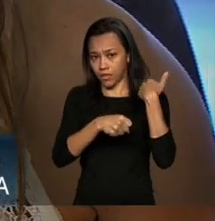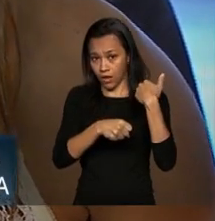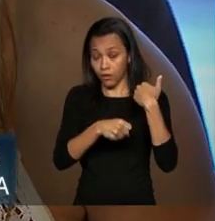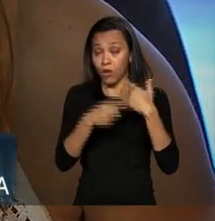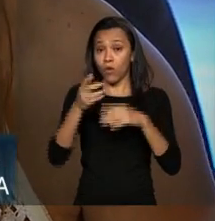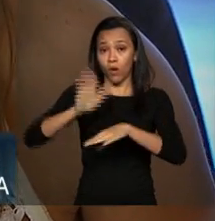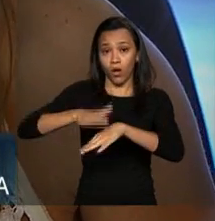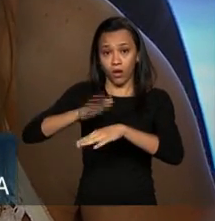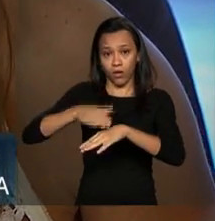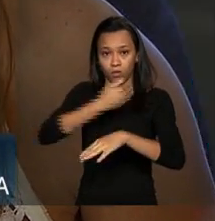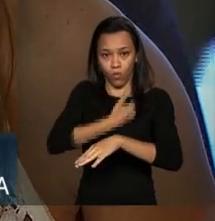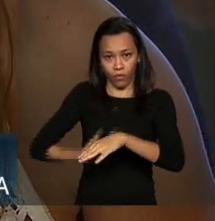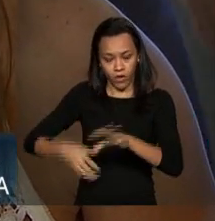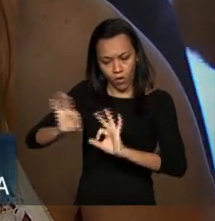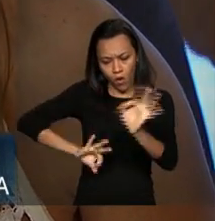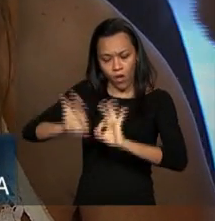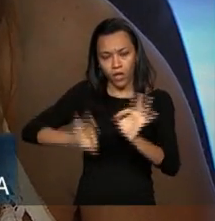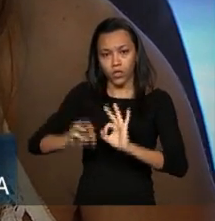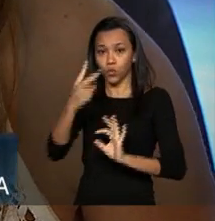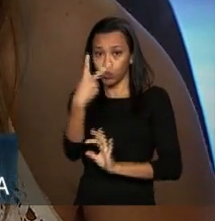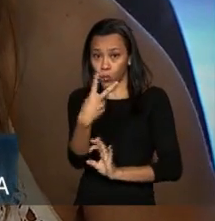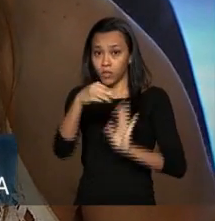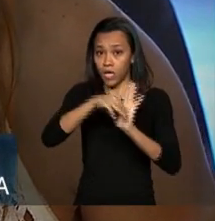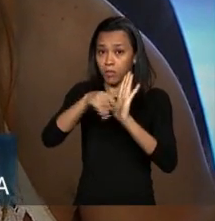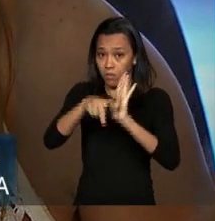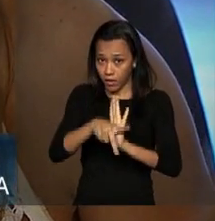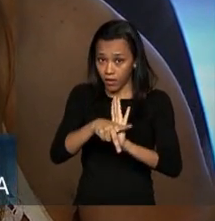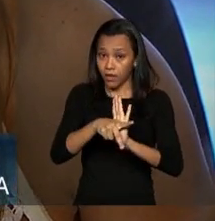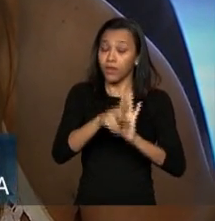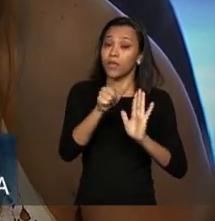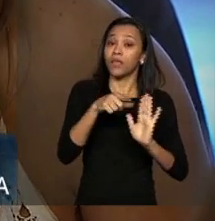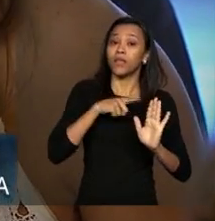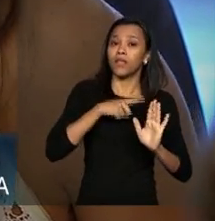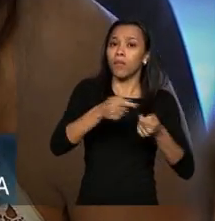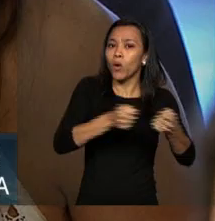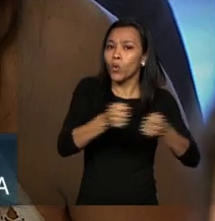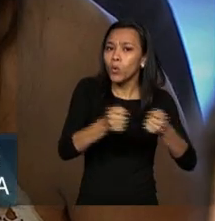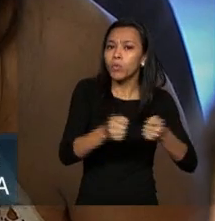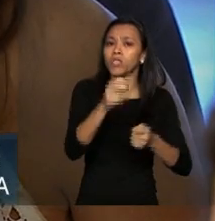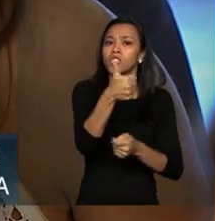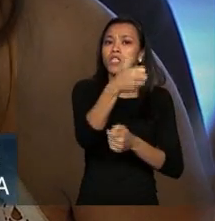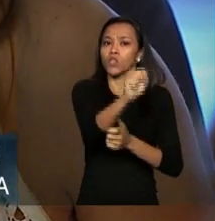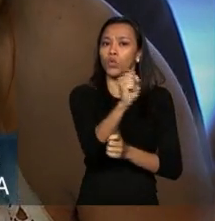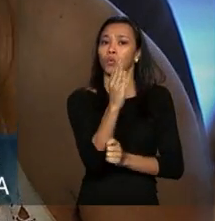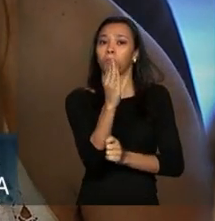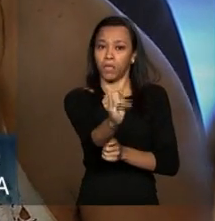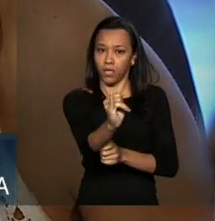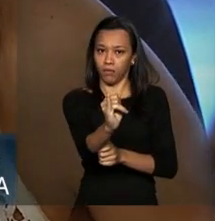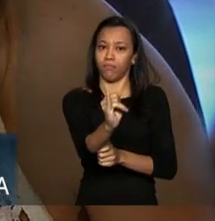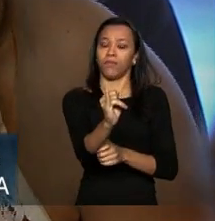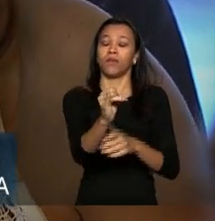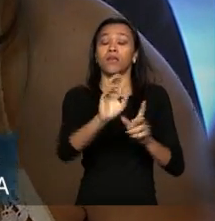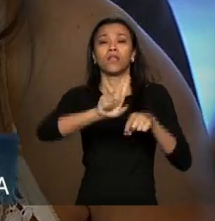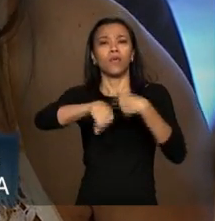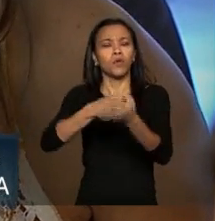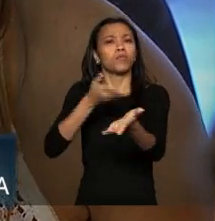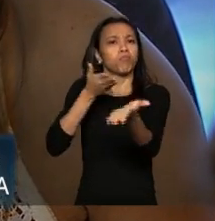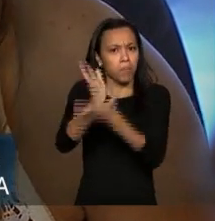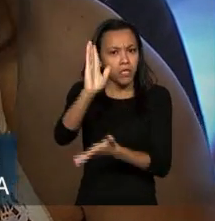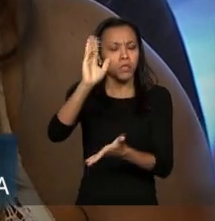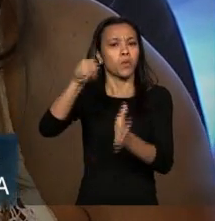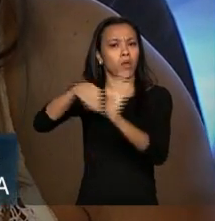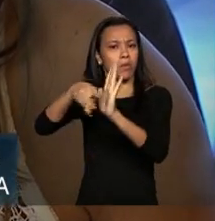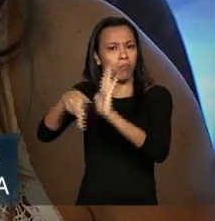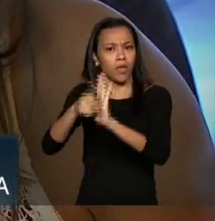MPs foi falado que havia uma projeção de economia de 18 bi e agora as MPs já foram já foram aprovadas foram